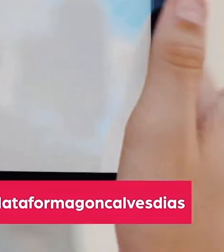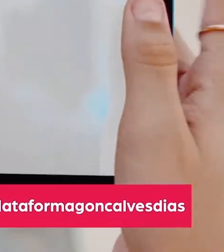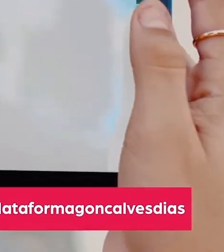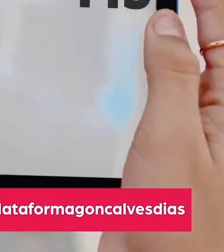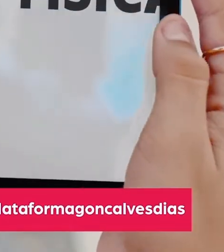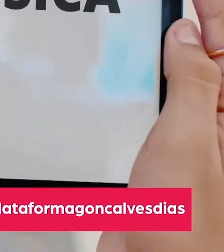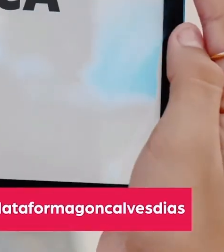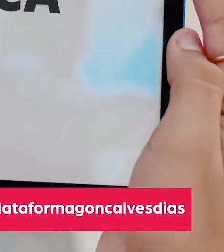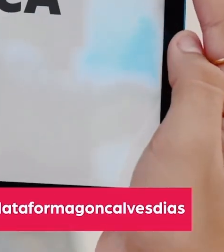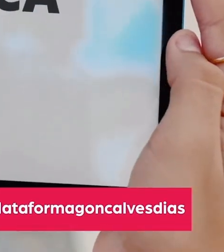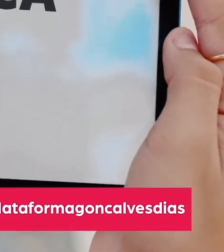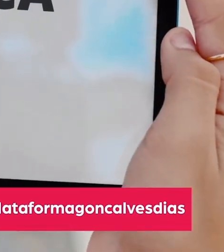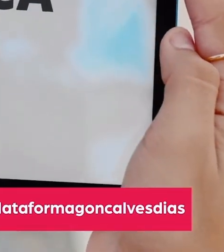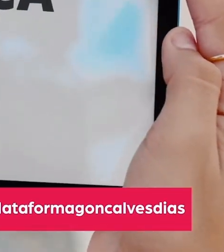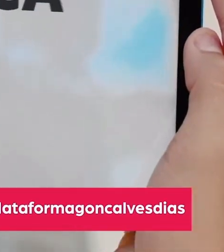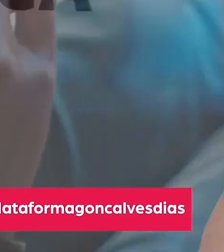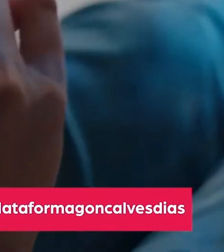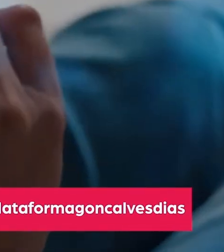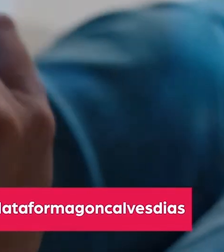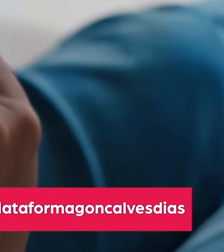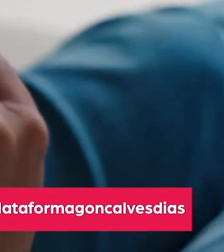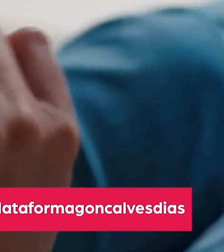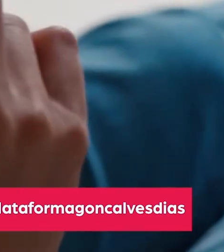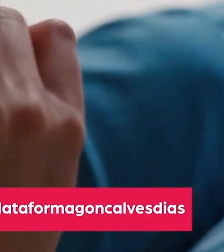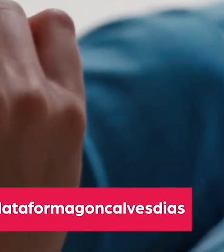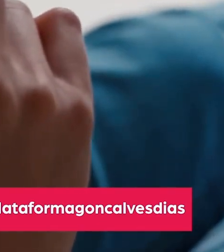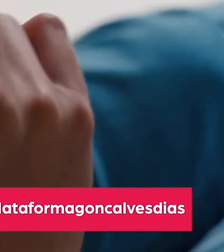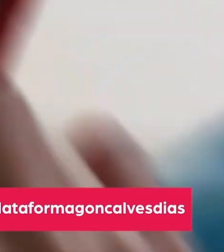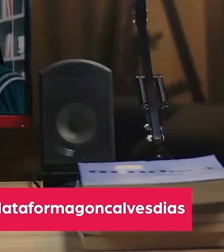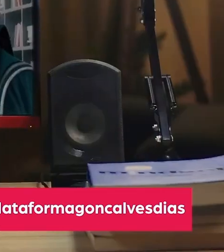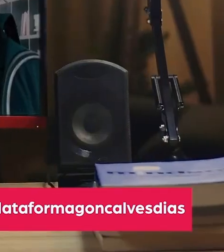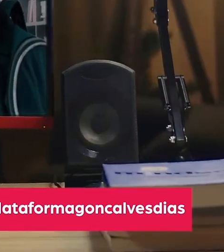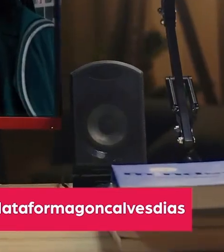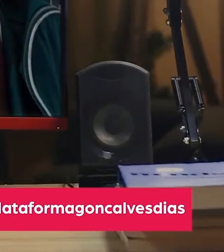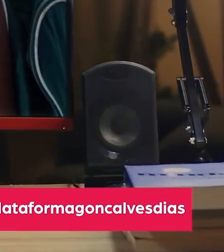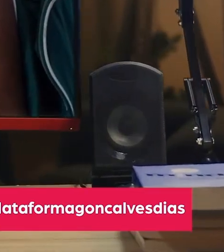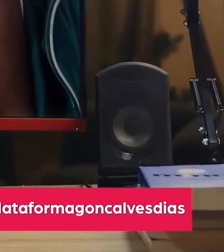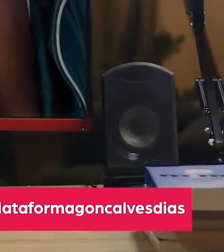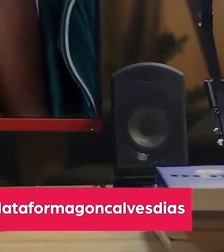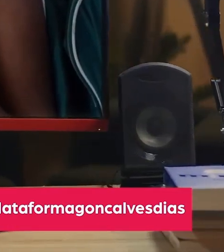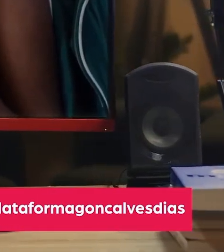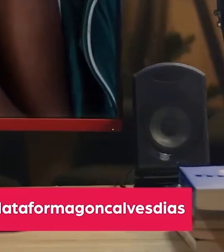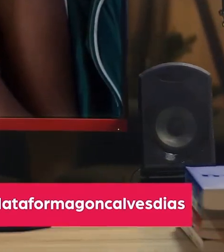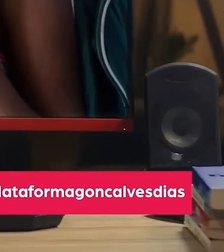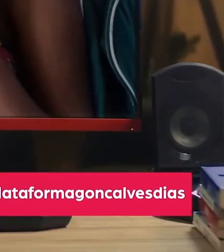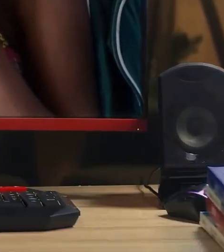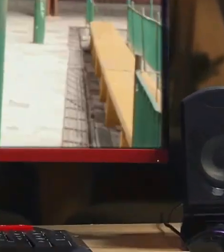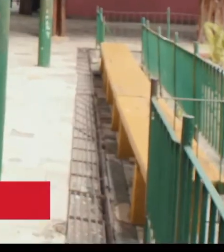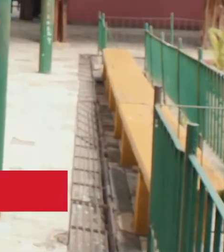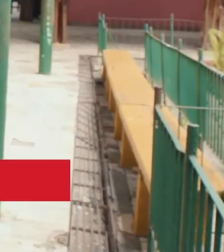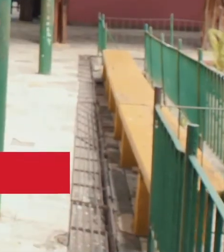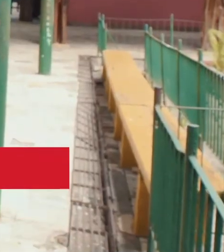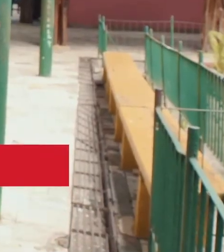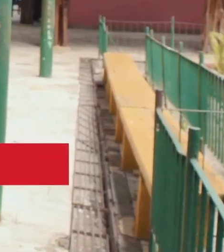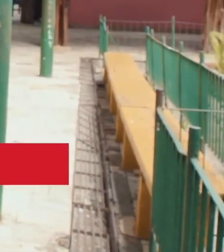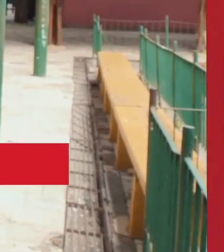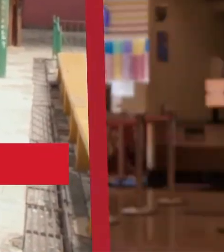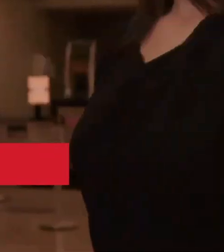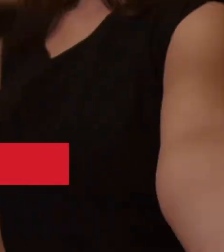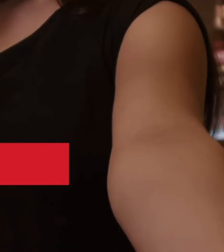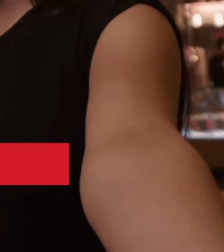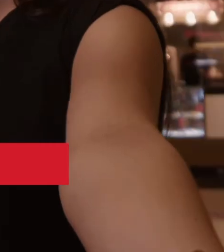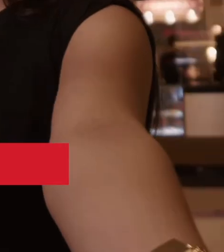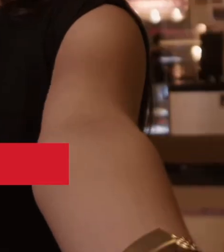Aulas pelo canal do YouTube, dicas pelo Instagram, conteúdos para downloads no site e muito mais. Plataforma